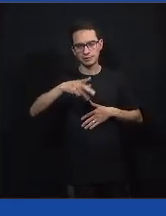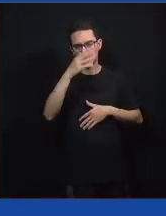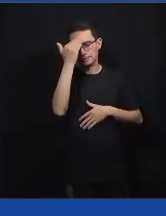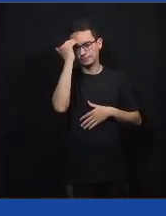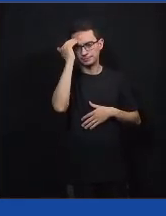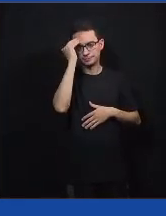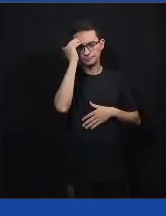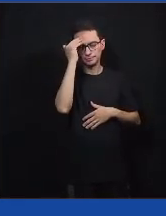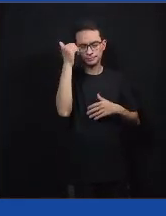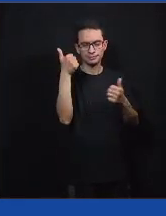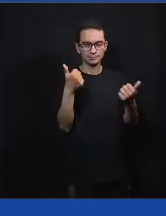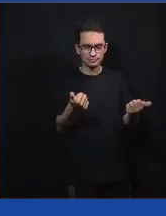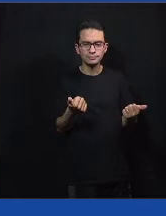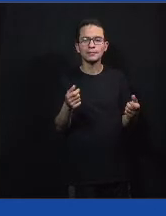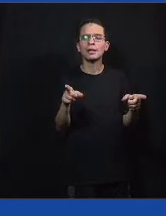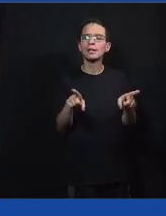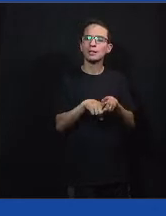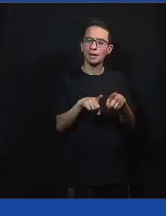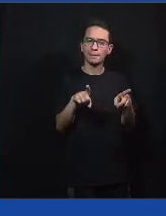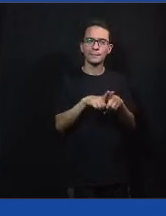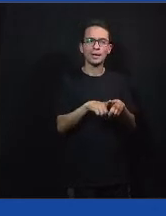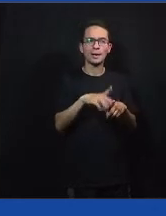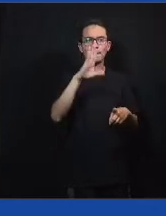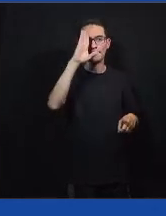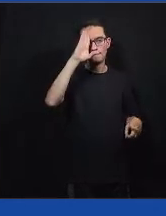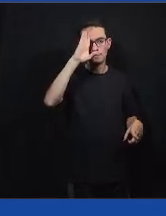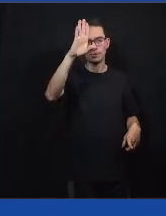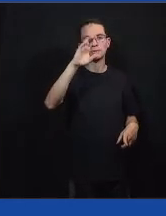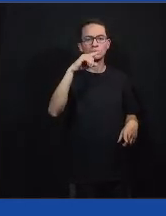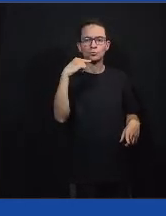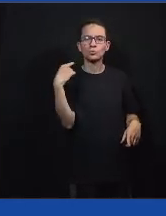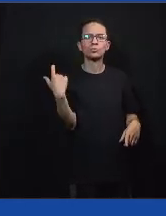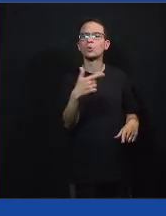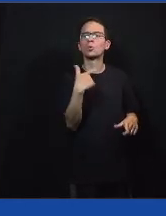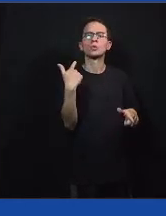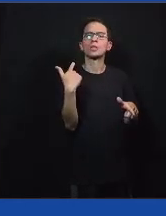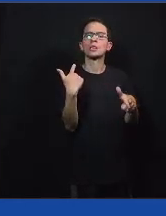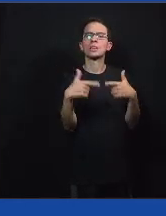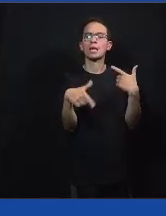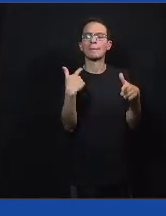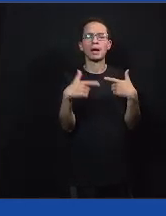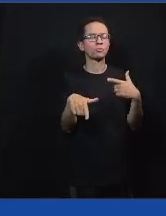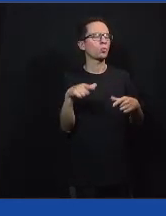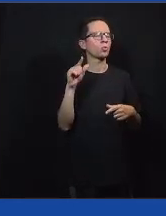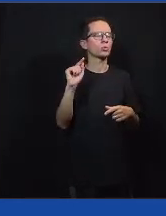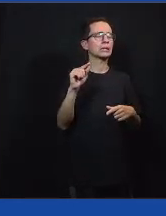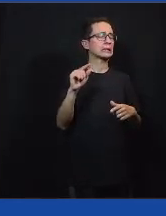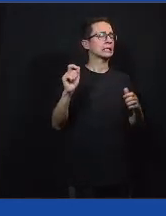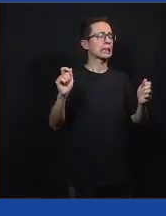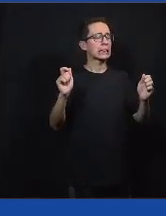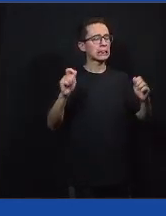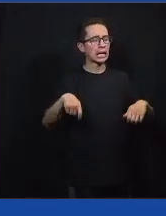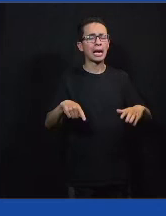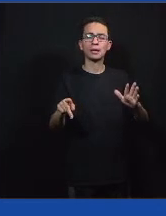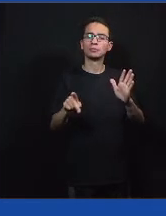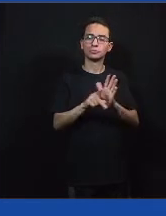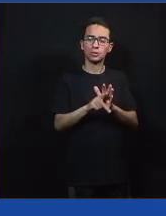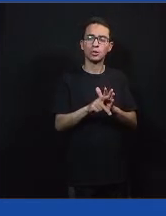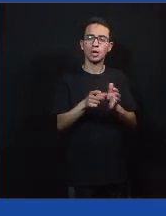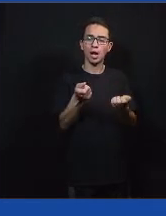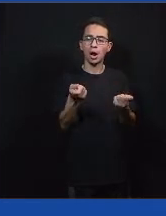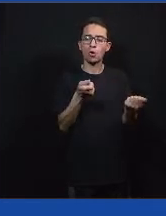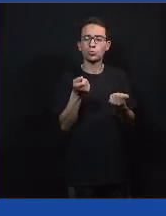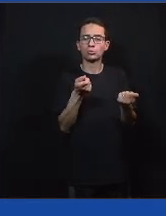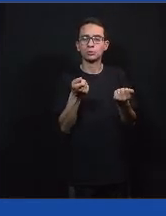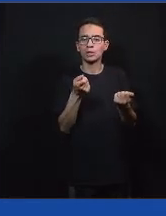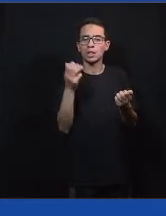E tem uma premissa fundamental do nosso trabalho também, que é a legitimidade, o pertencimento e a autonomia. O é isso? A gente